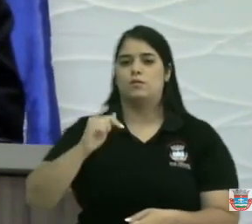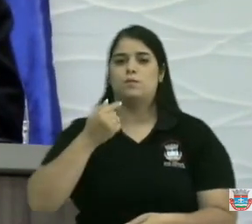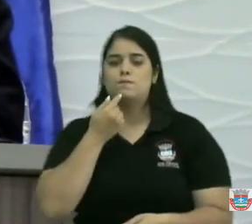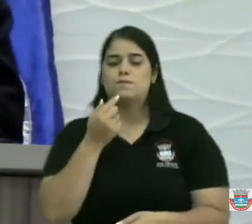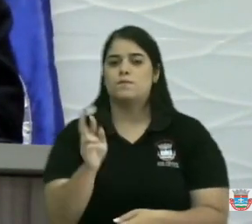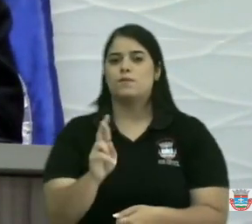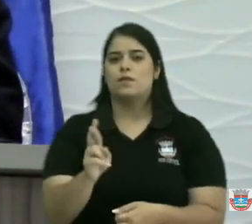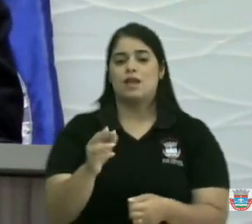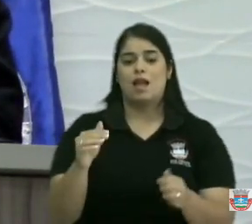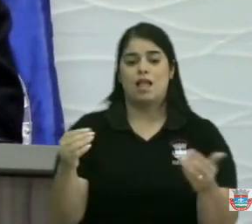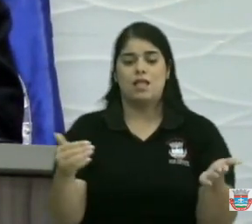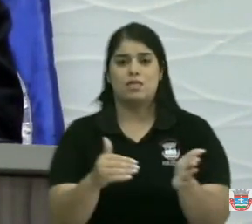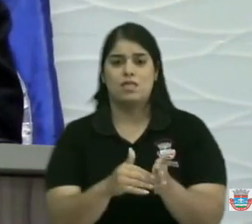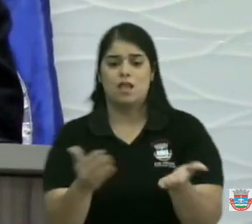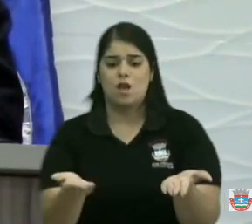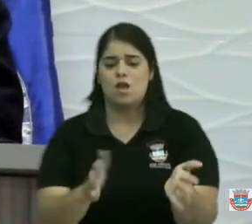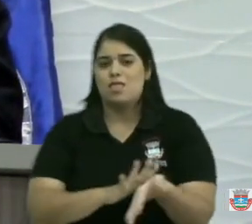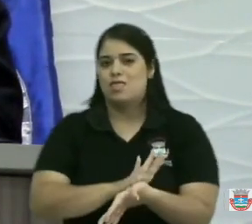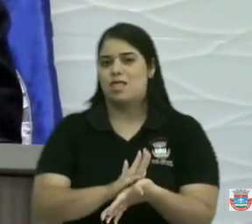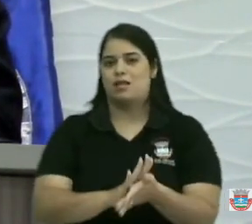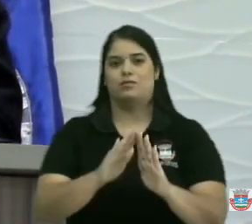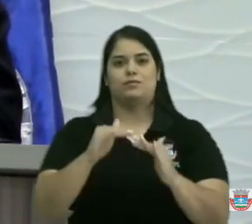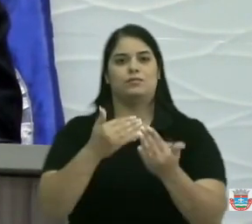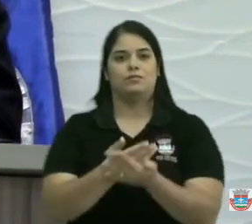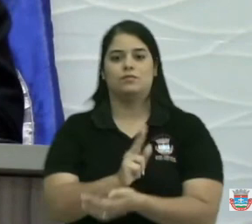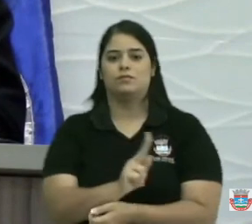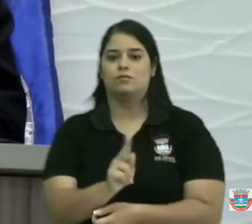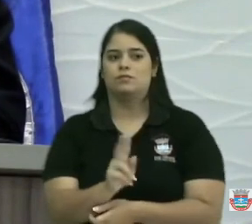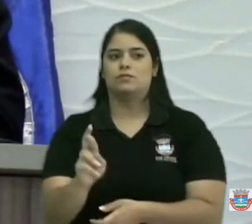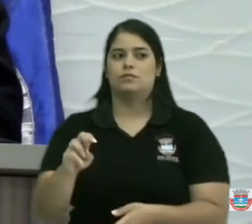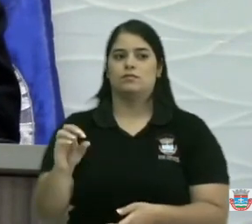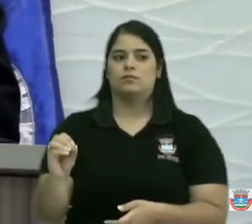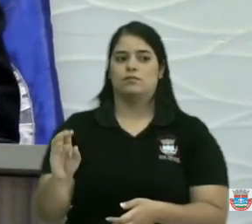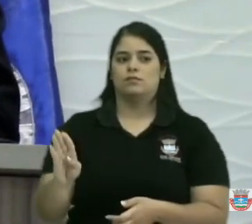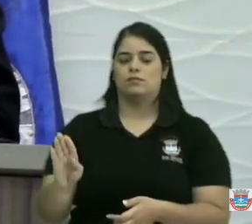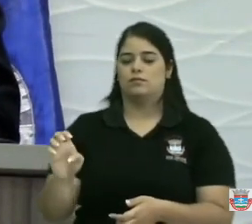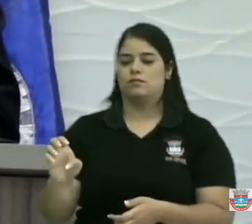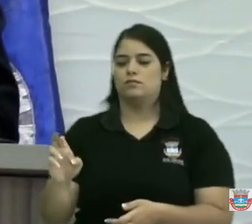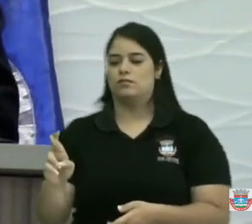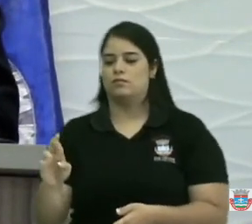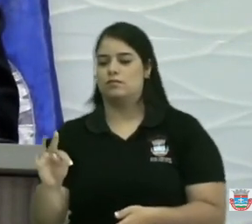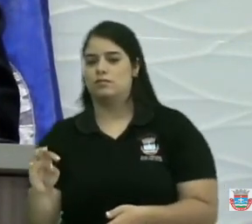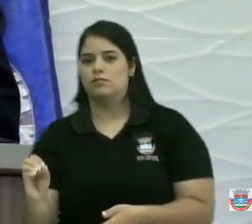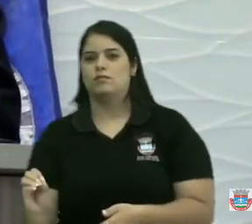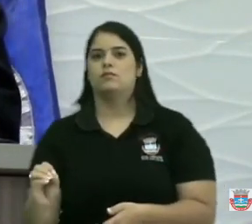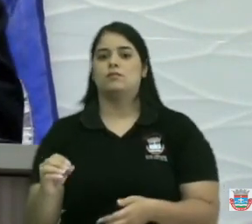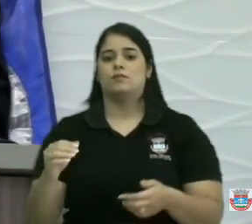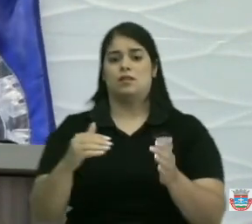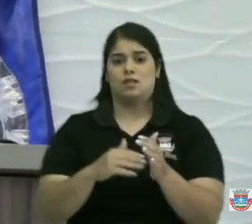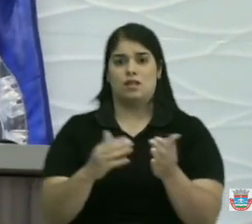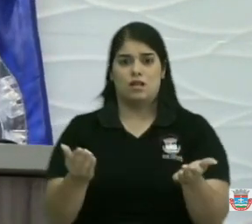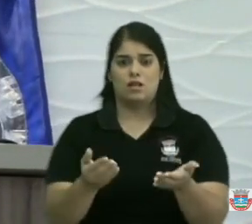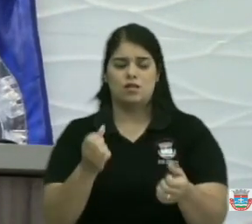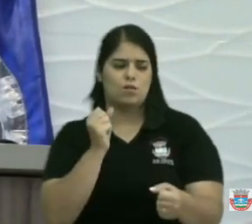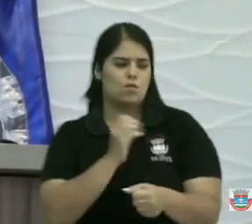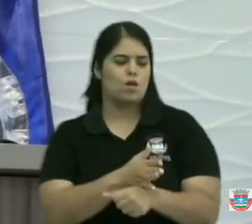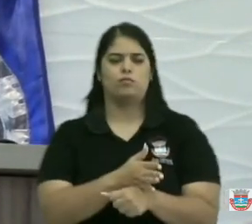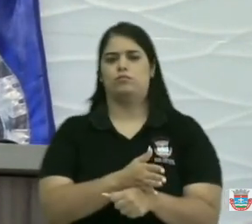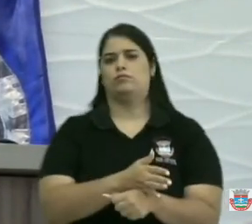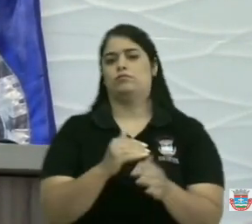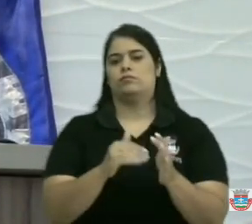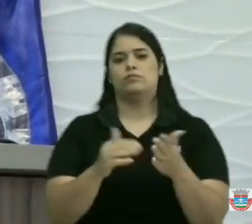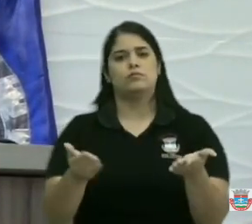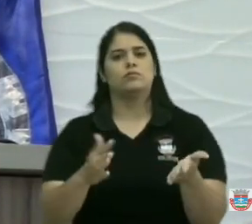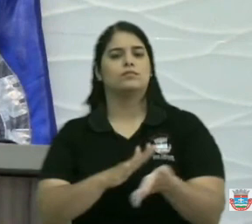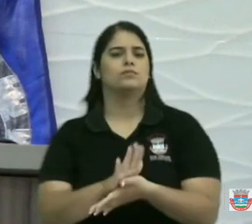até o momento na escola professor Roberto Magalhães está aqui a emenda já foi aprovada uma